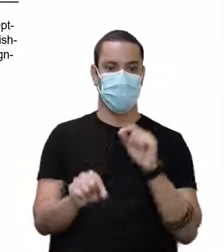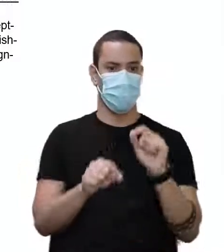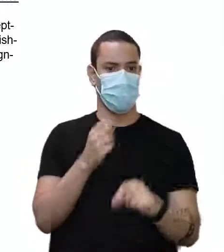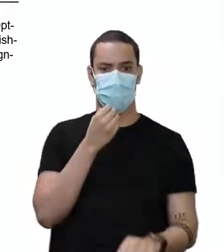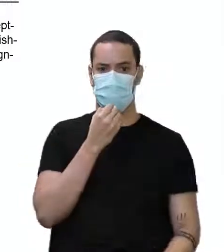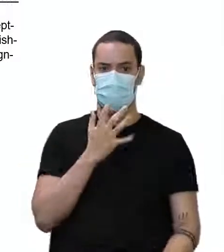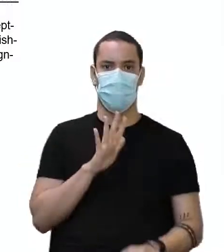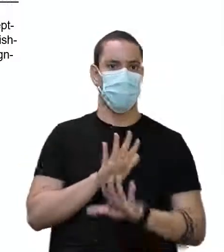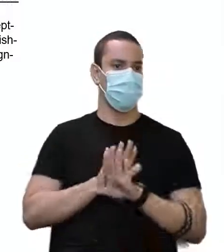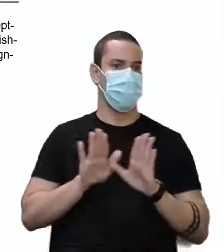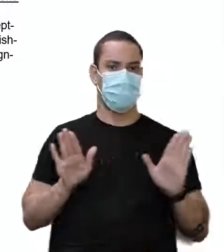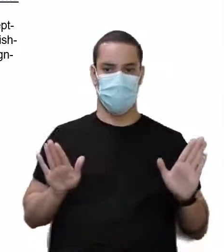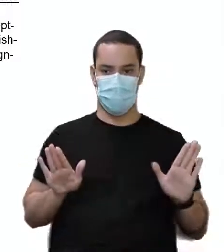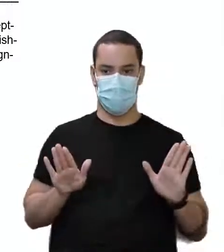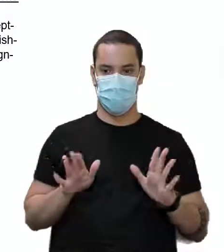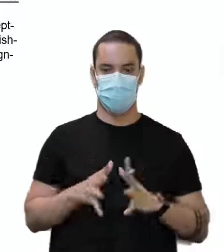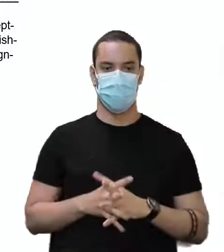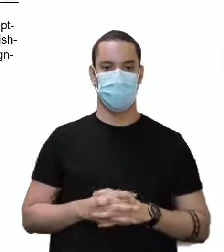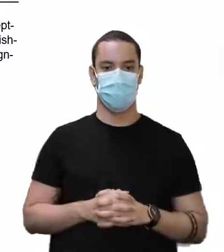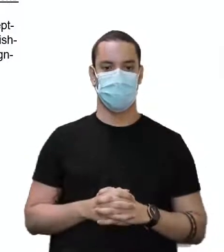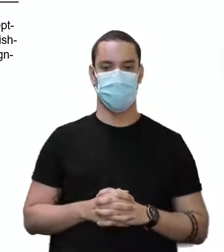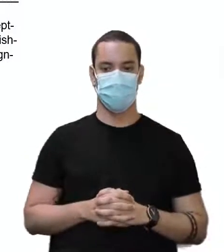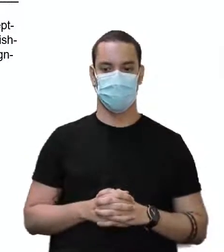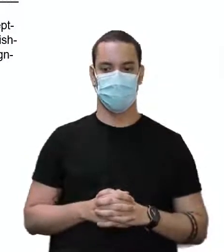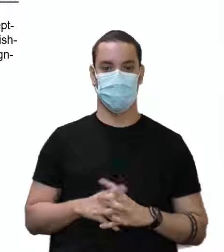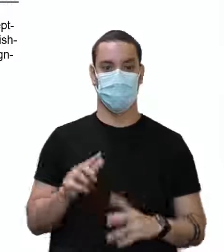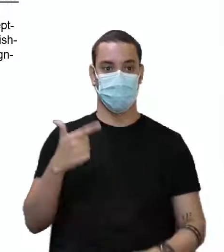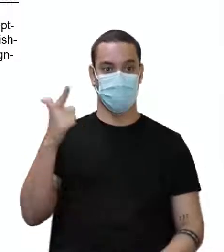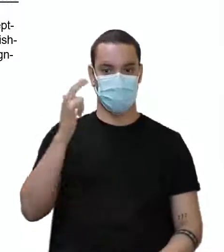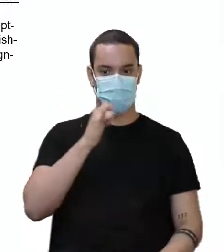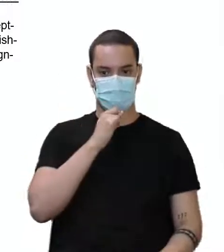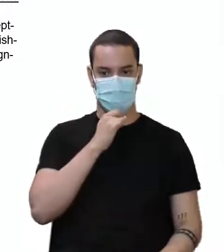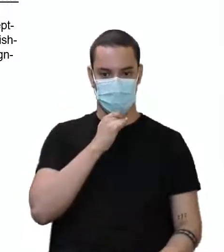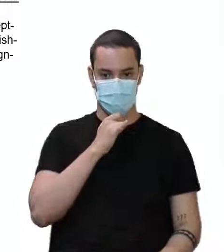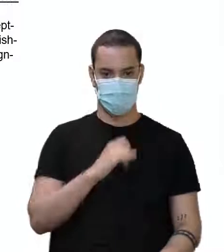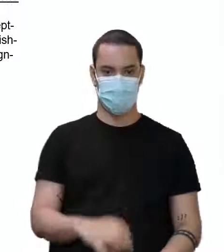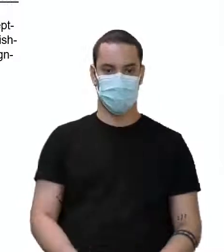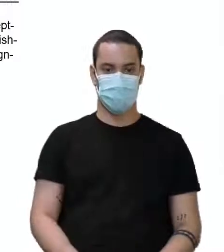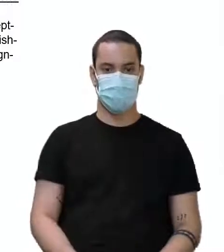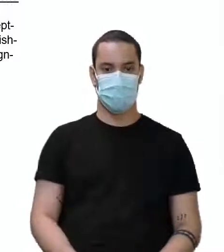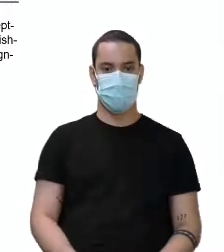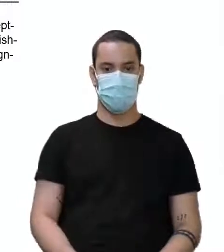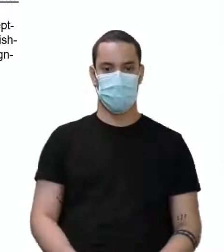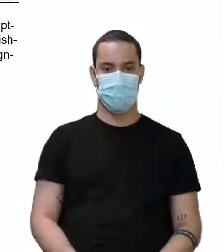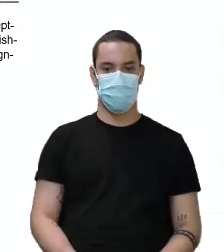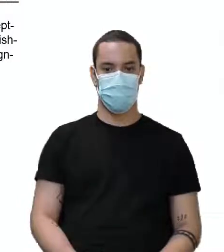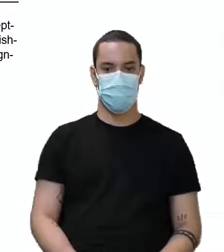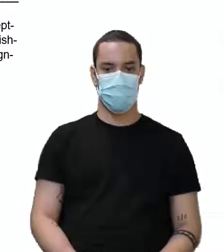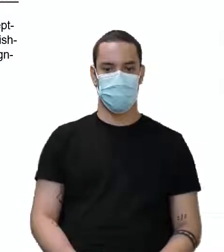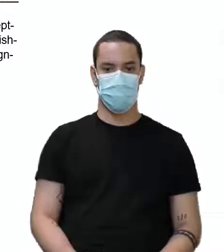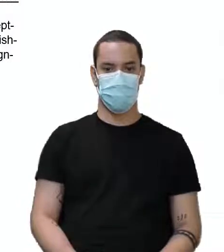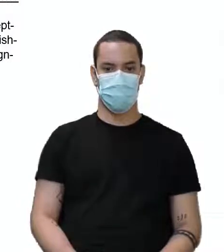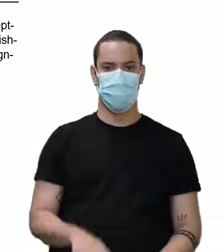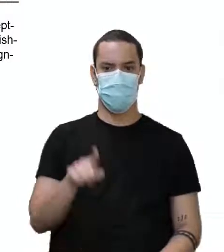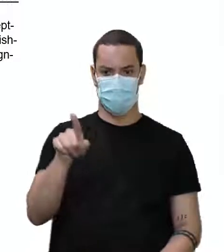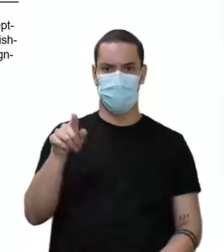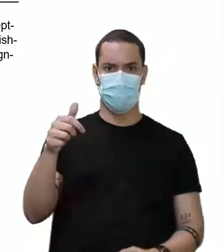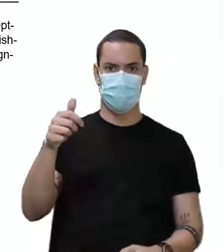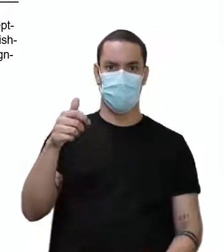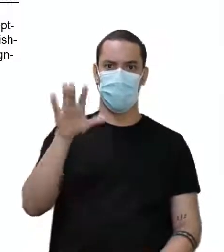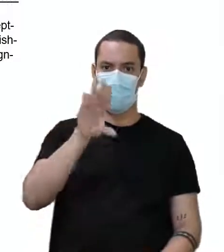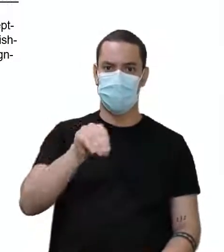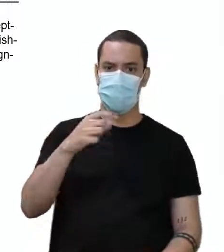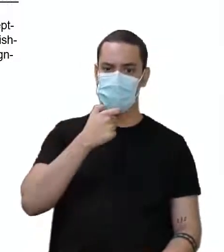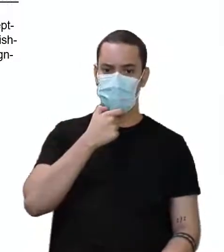Boa. Ela é boa. Temos o segundo exemplo. You speak good English. Você fala um bom